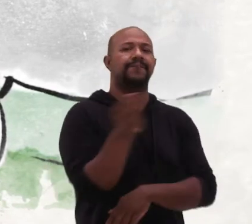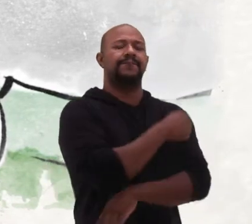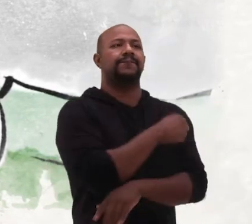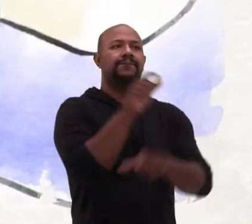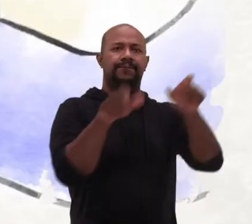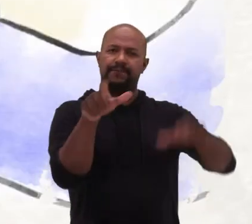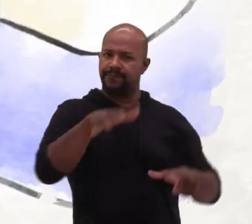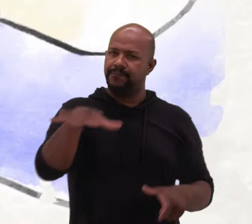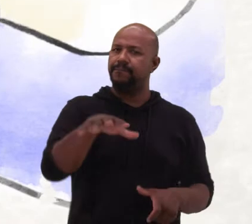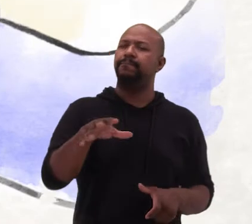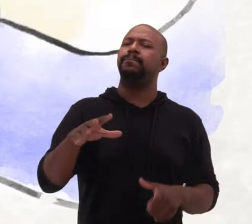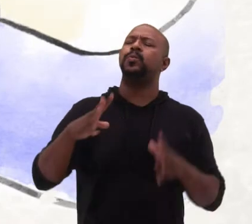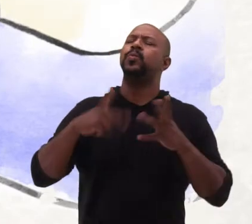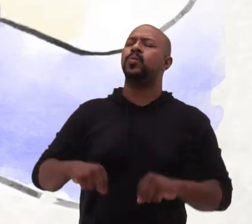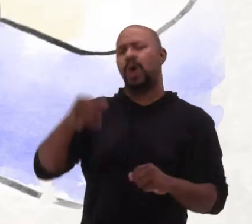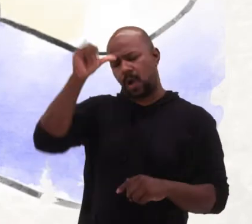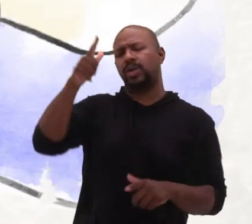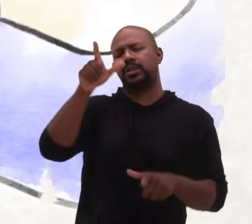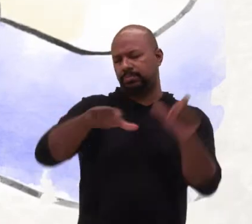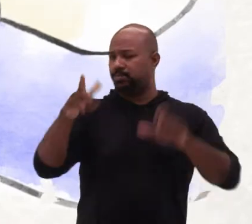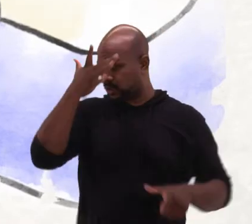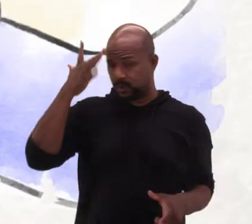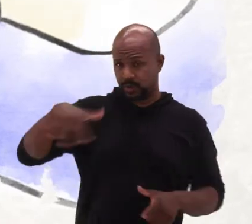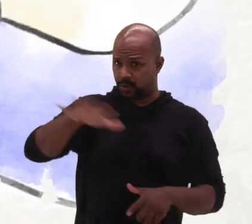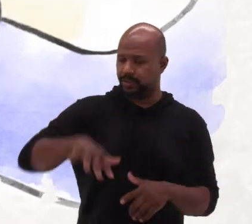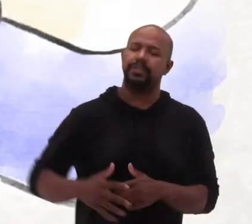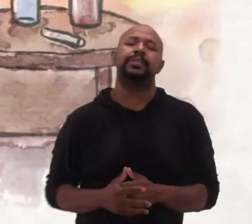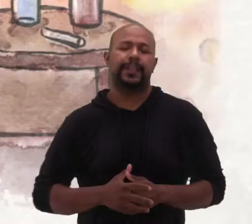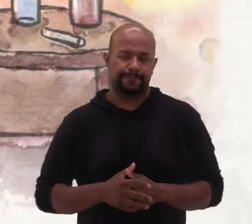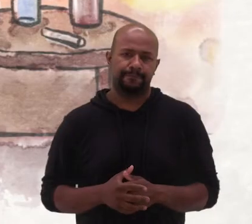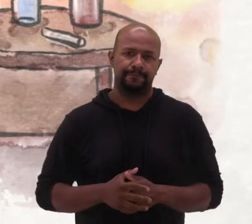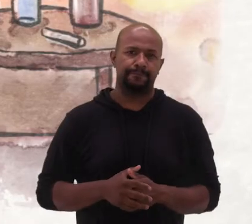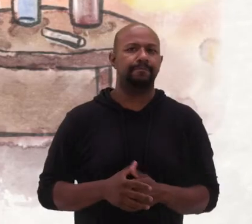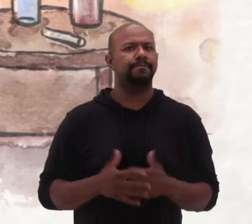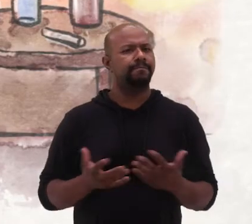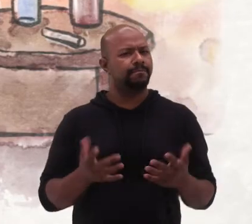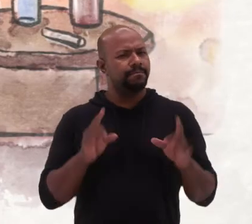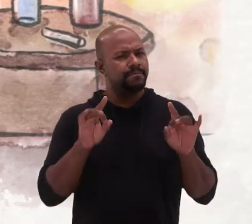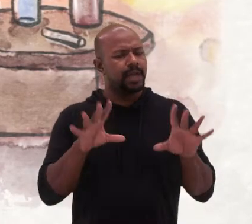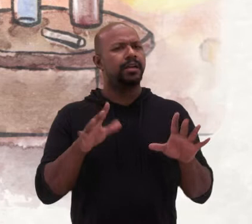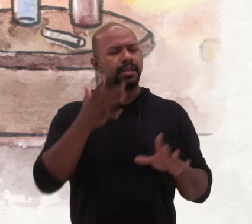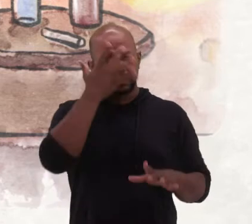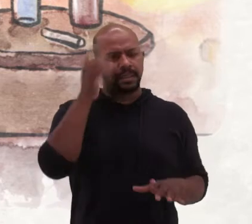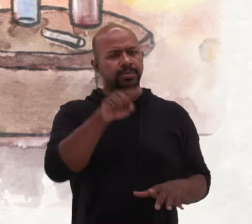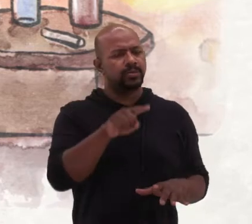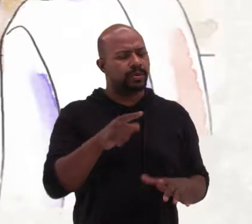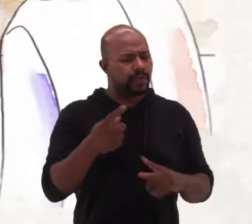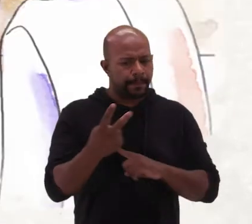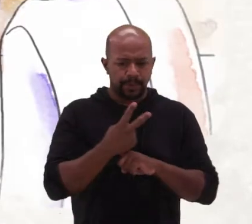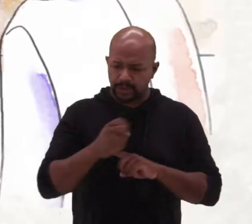ou imunizar outras pessoas. Ele verificou que essas pessoas ficavam